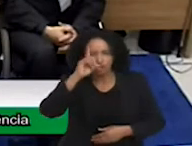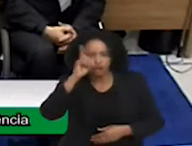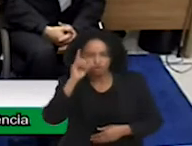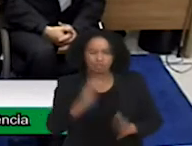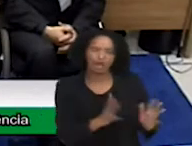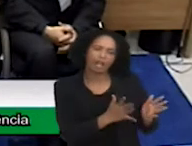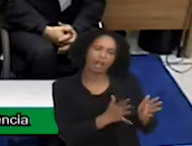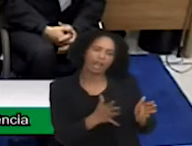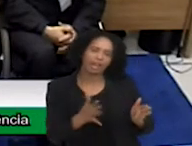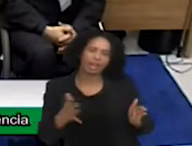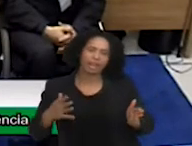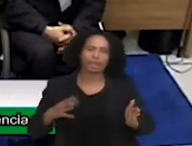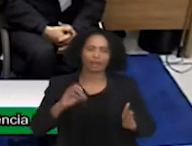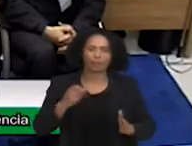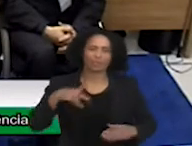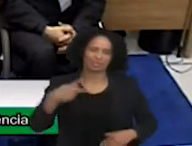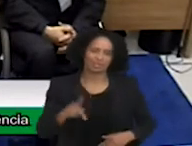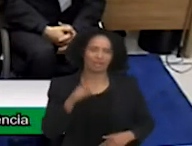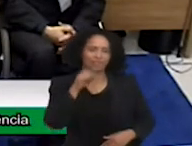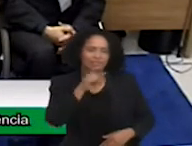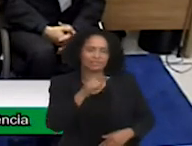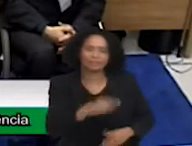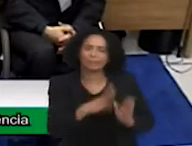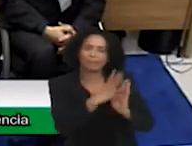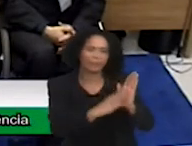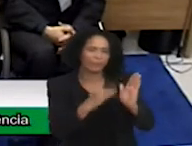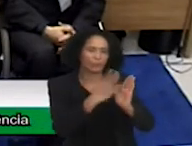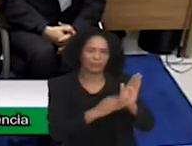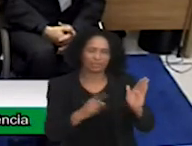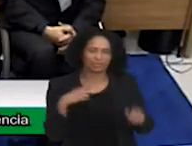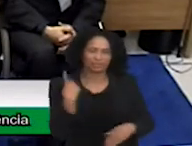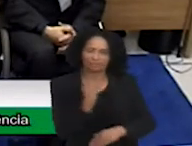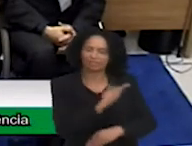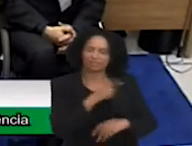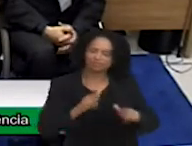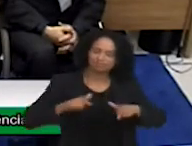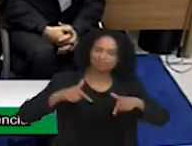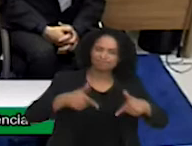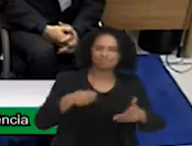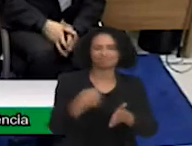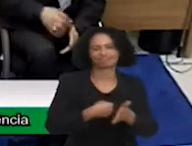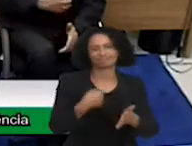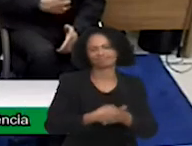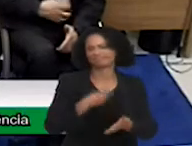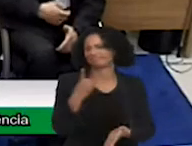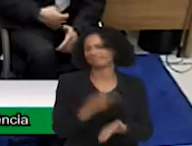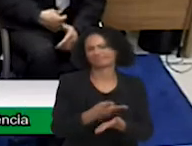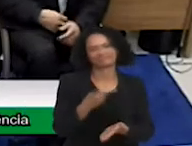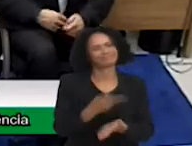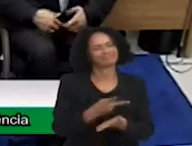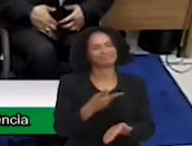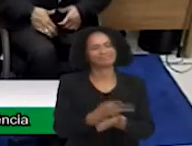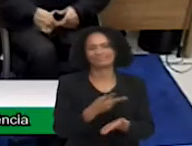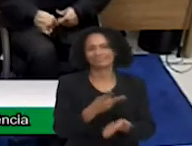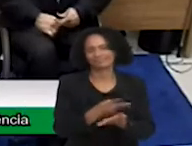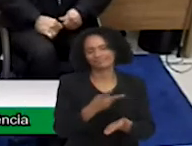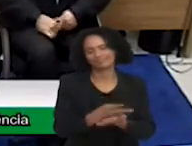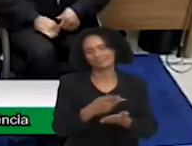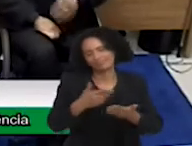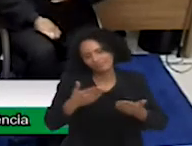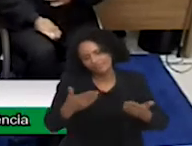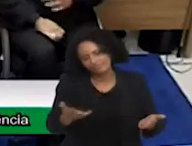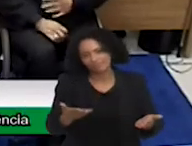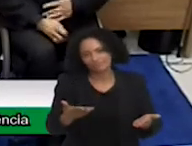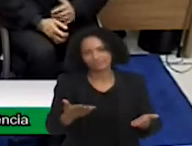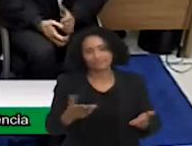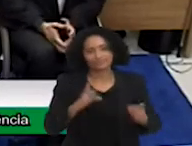é um exemplo para nós de uma mulher que vem batalhando, e falei que antes de terminar essa